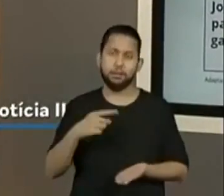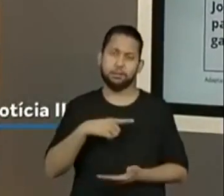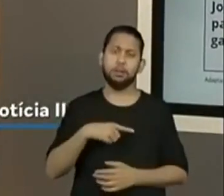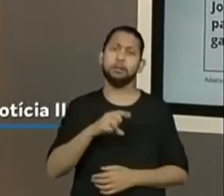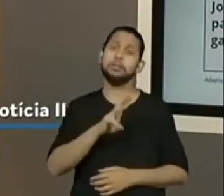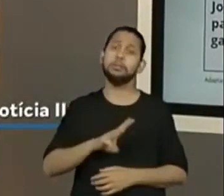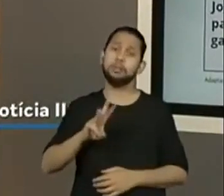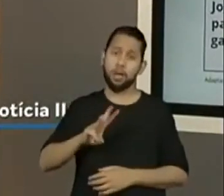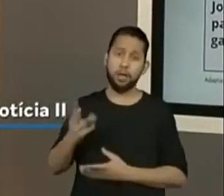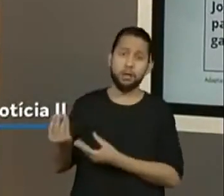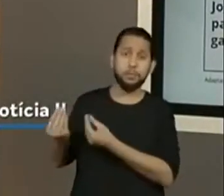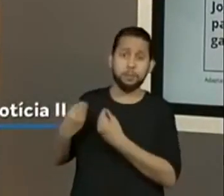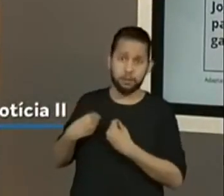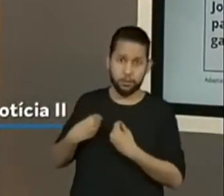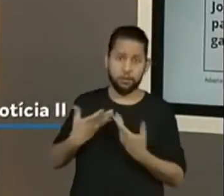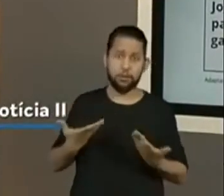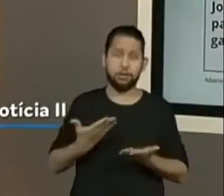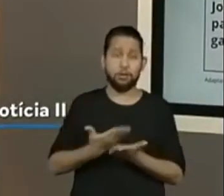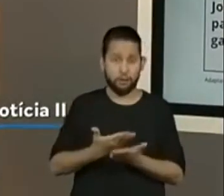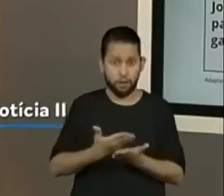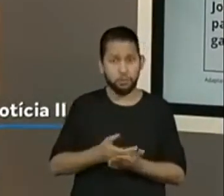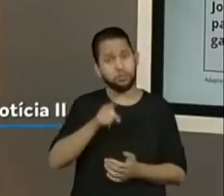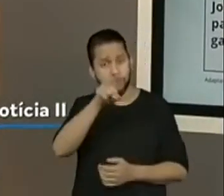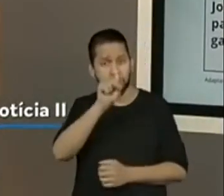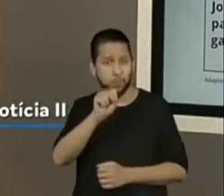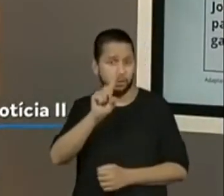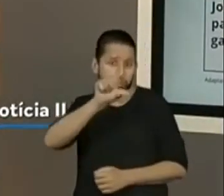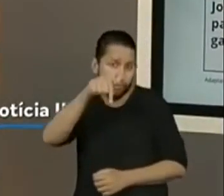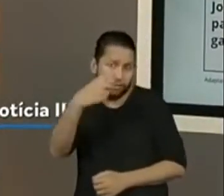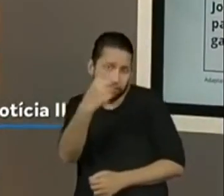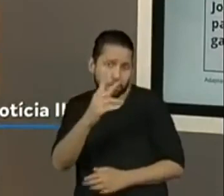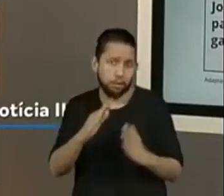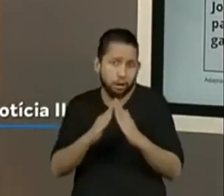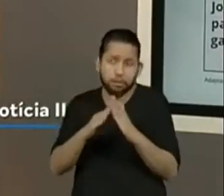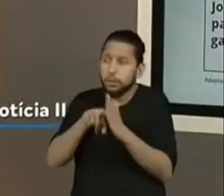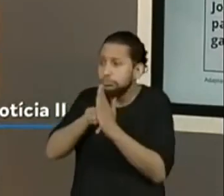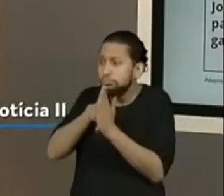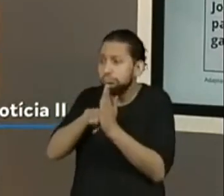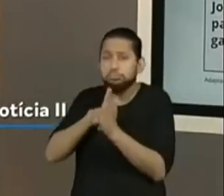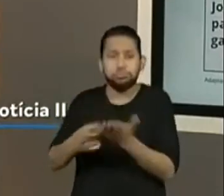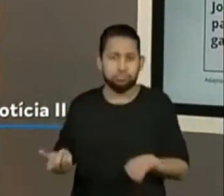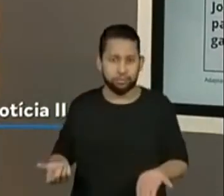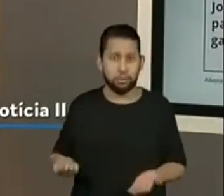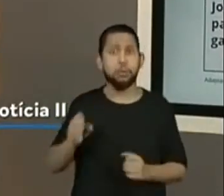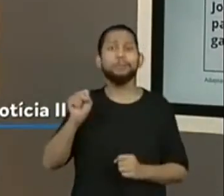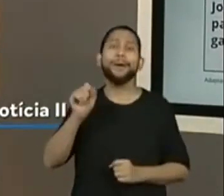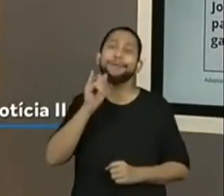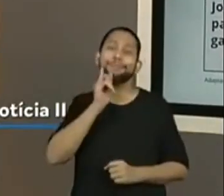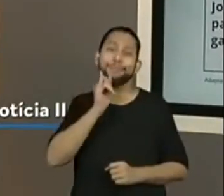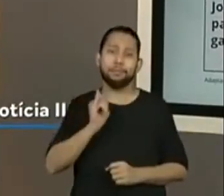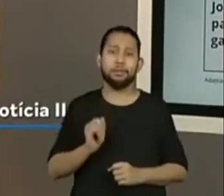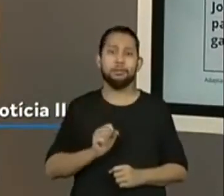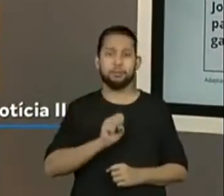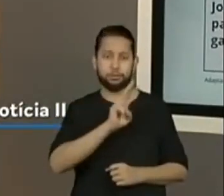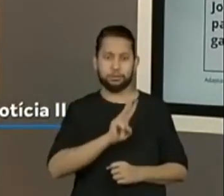cederam aqui para o momento de aula, que vocês podem aqui pegar o PPT dessa aula e olhar lá, tem o